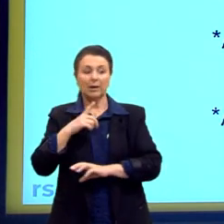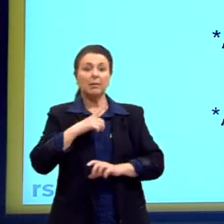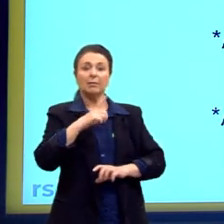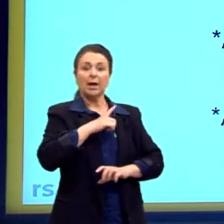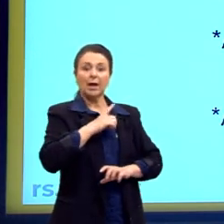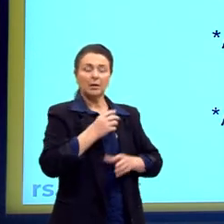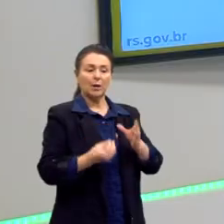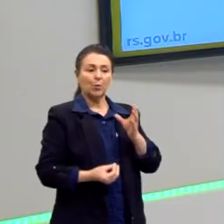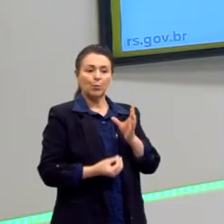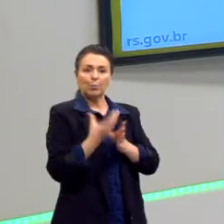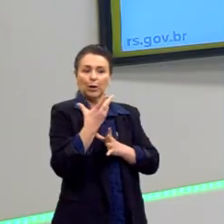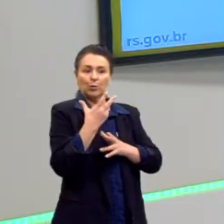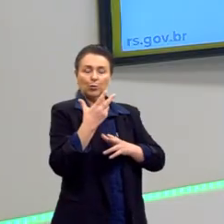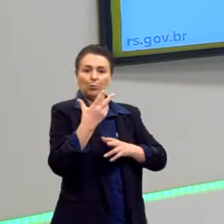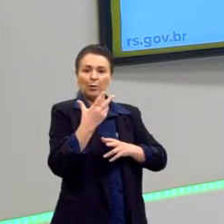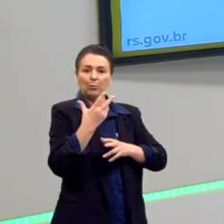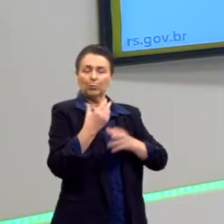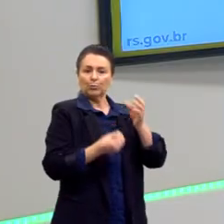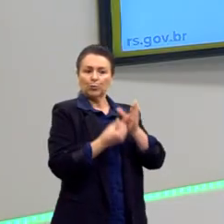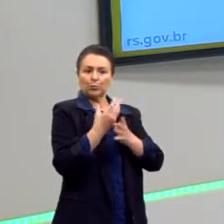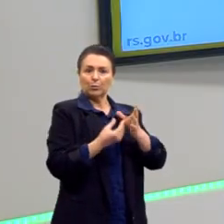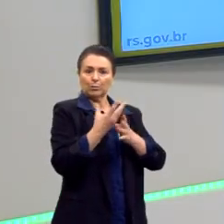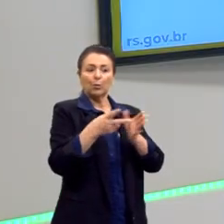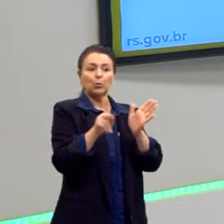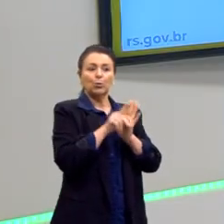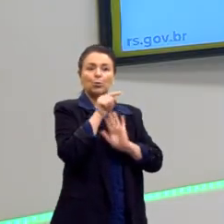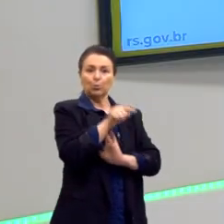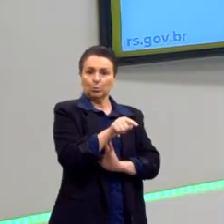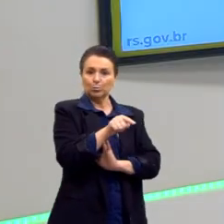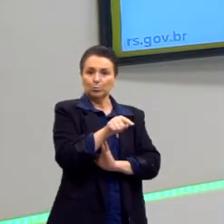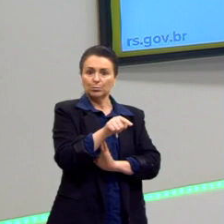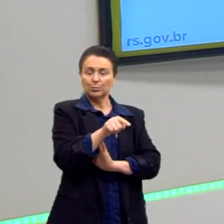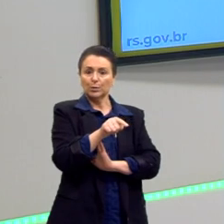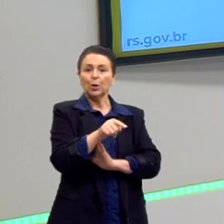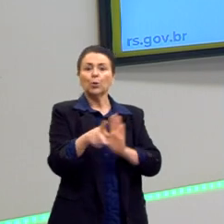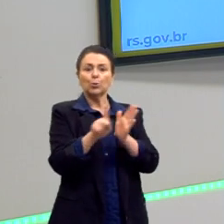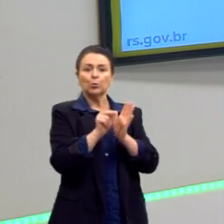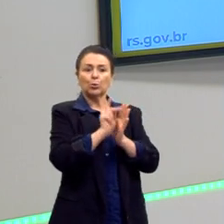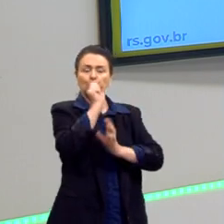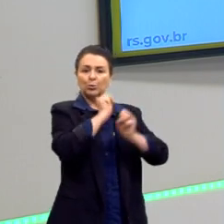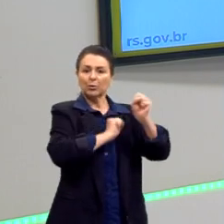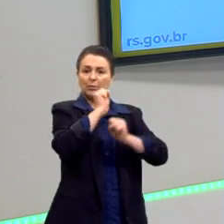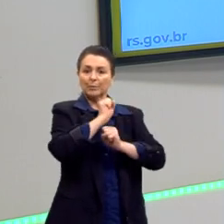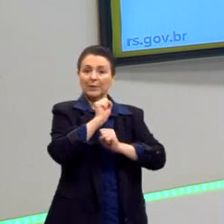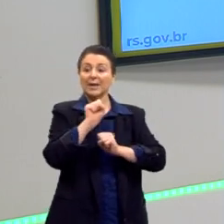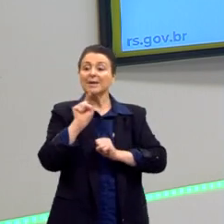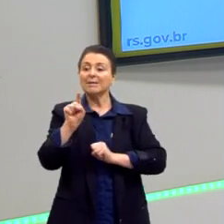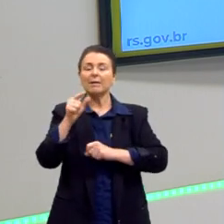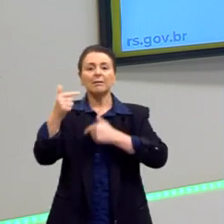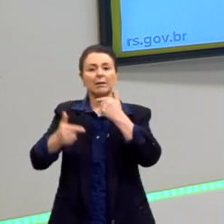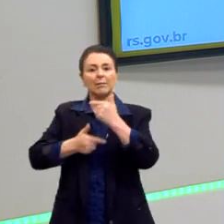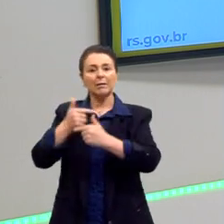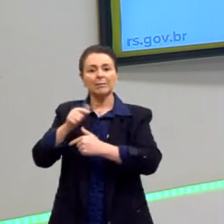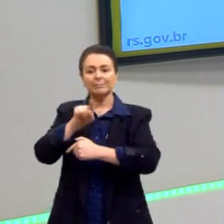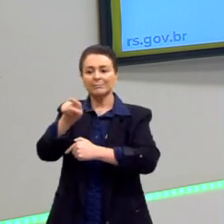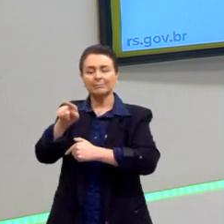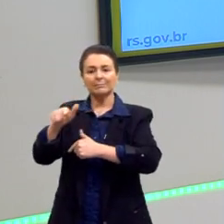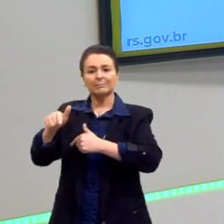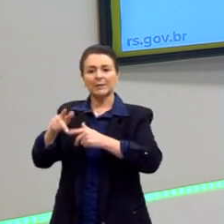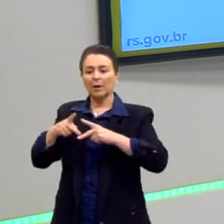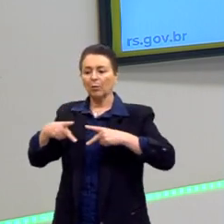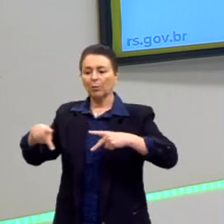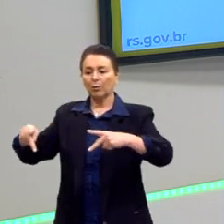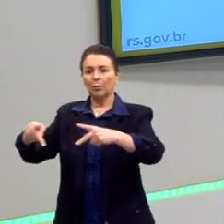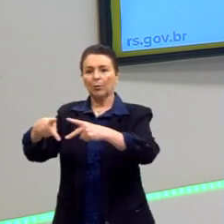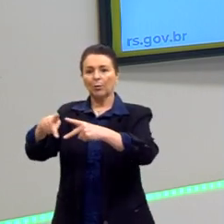a burguesia, os donos dos meios de produção, terras e fábricas na época, e o proletariado, os trabalhadores, que